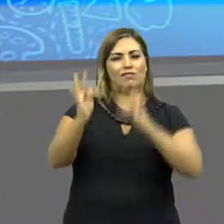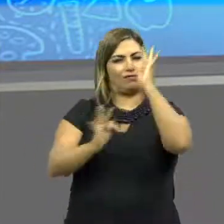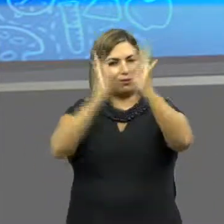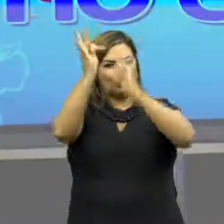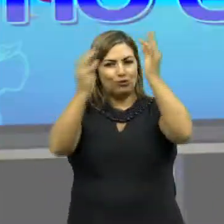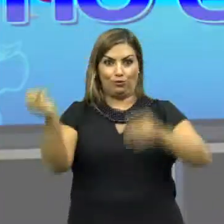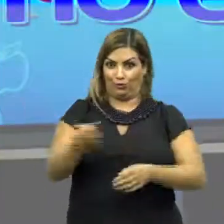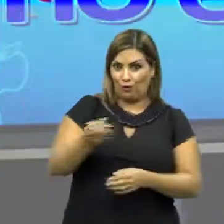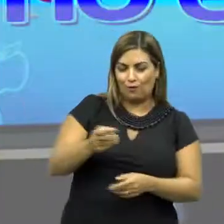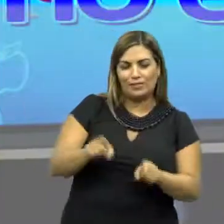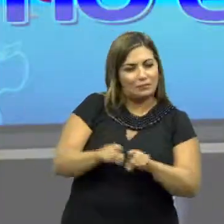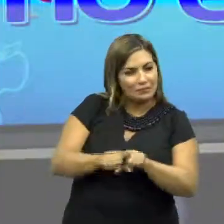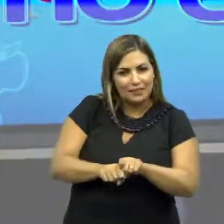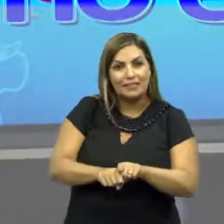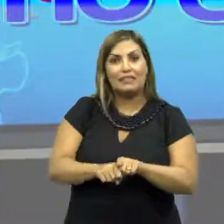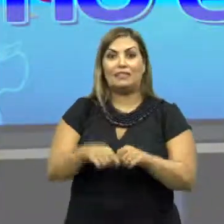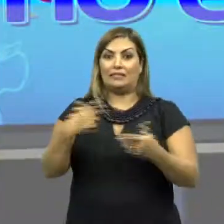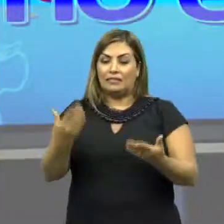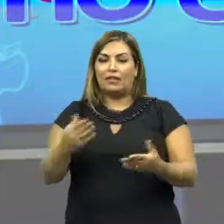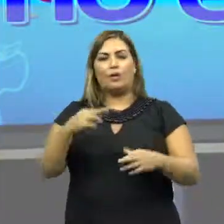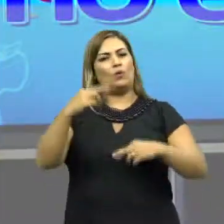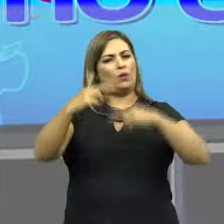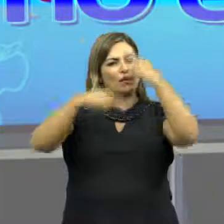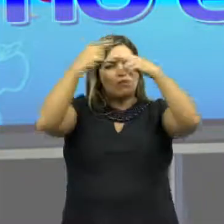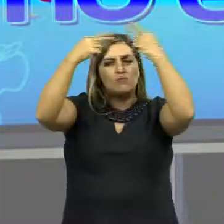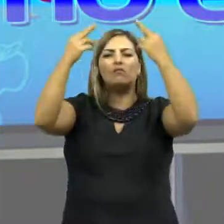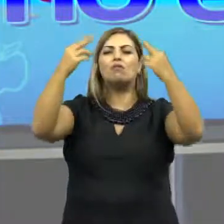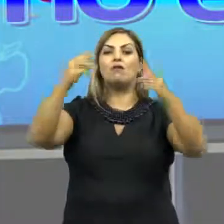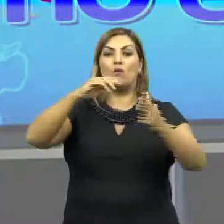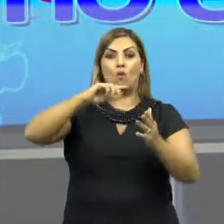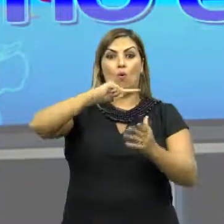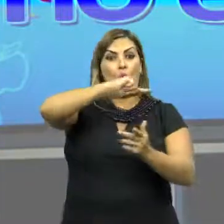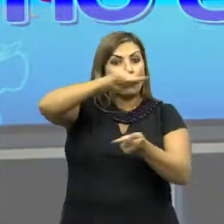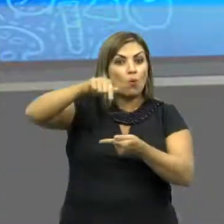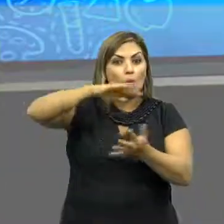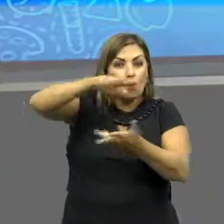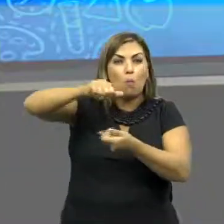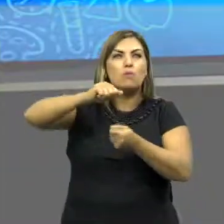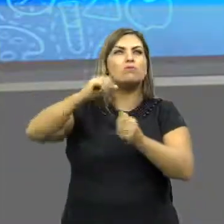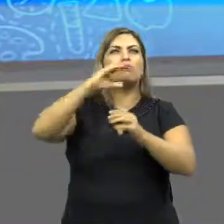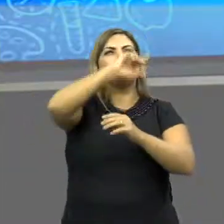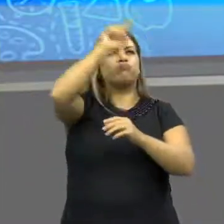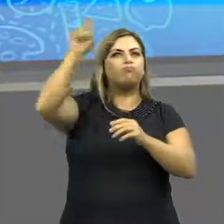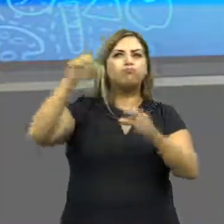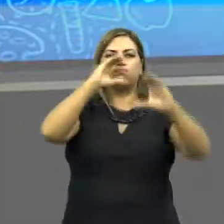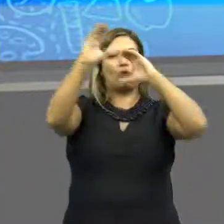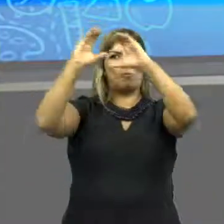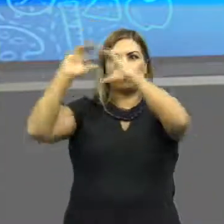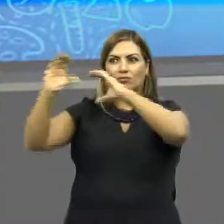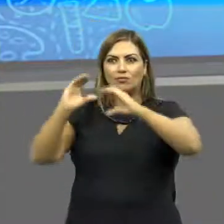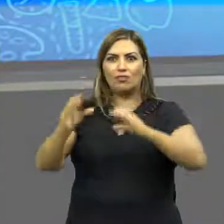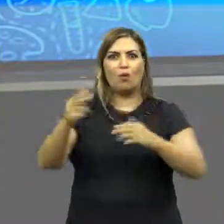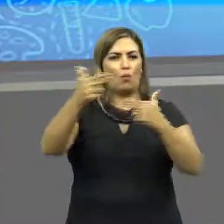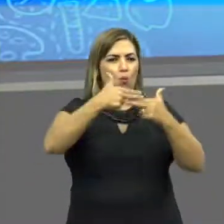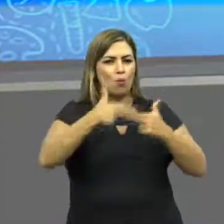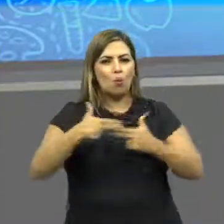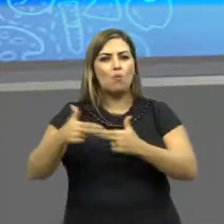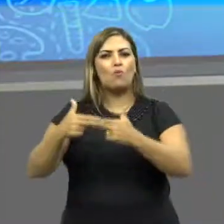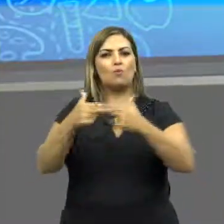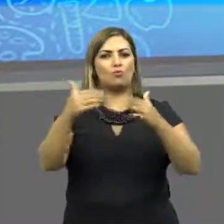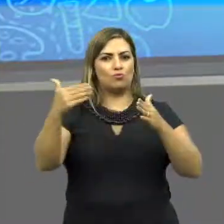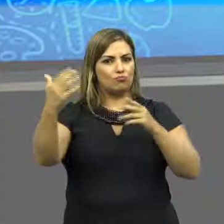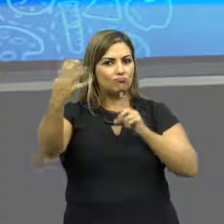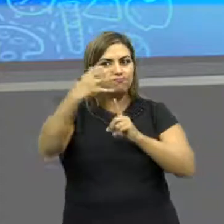e inovação. Entretanto, ao passo que a evolução por meio da globalização, os consumos e os diversos impactos